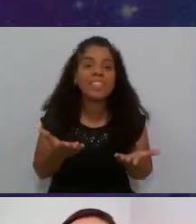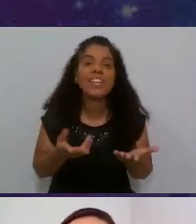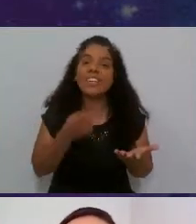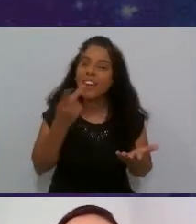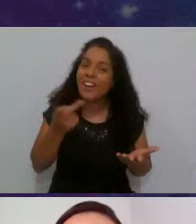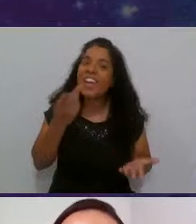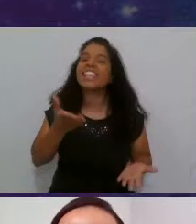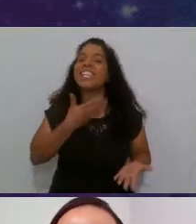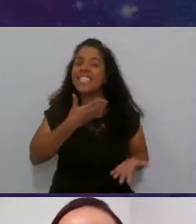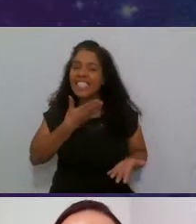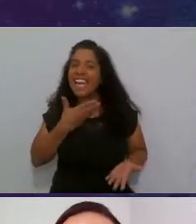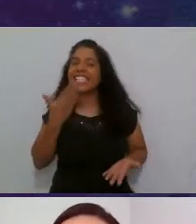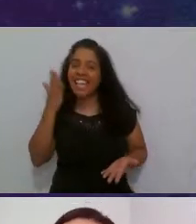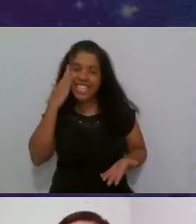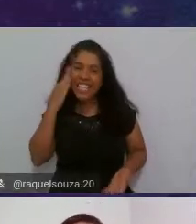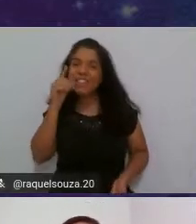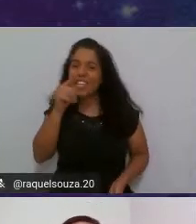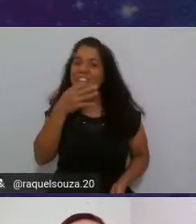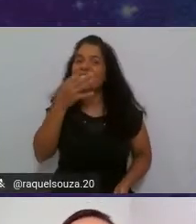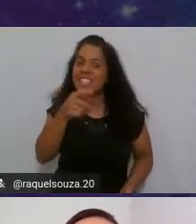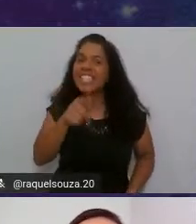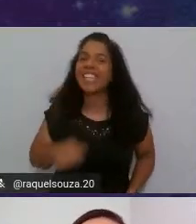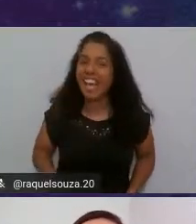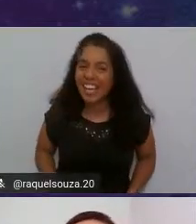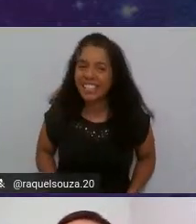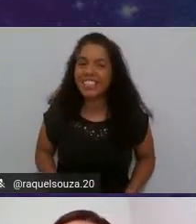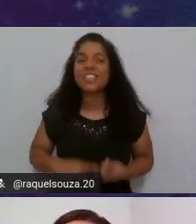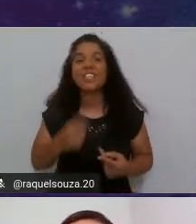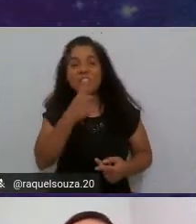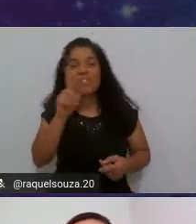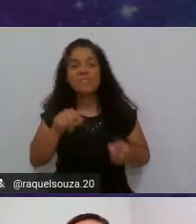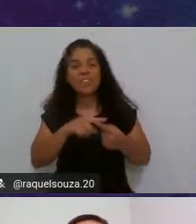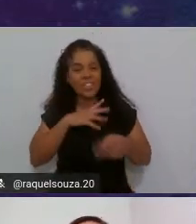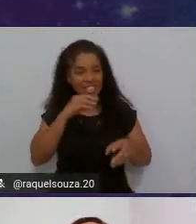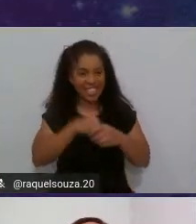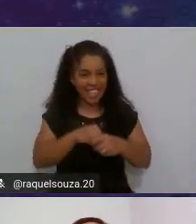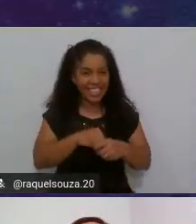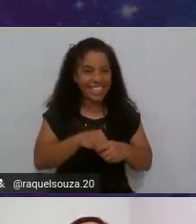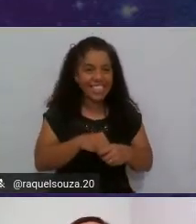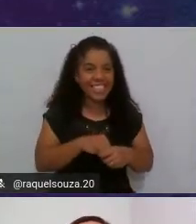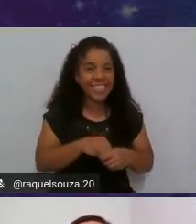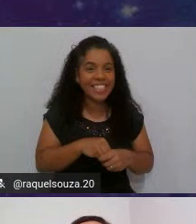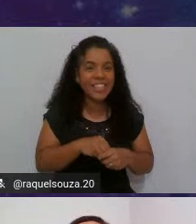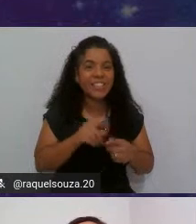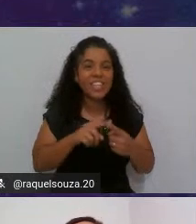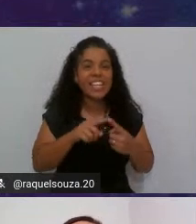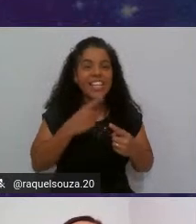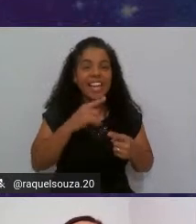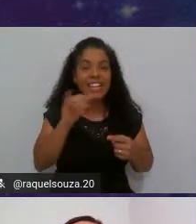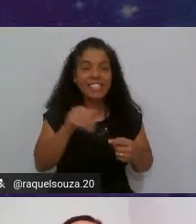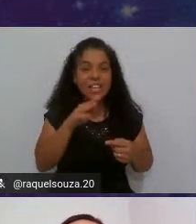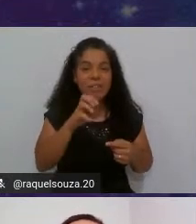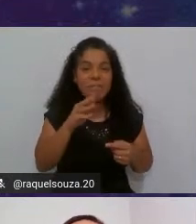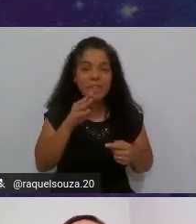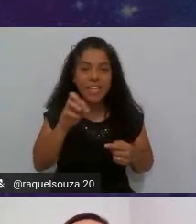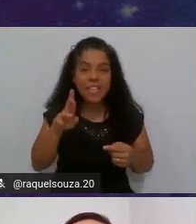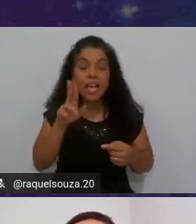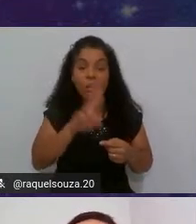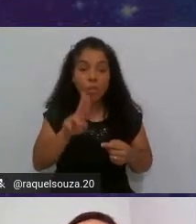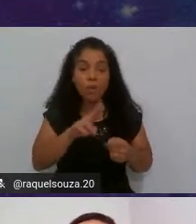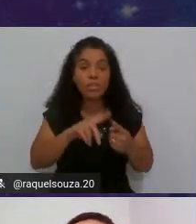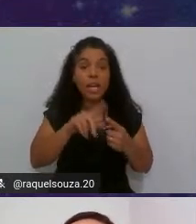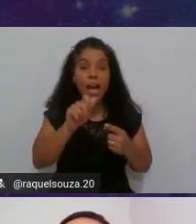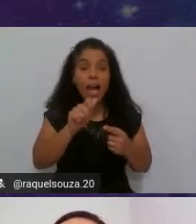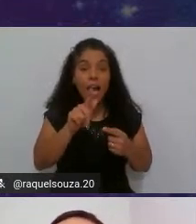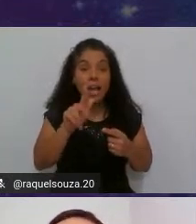chat quero saber o que vocês acham e por último dentro do JMeeter iremos utilizar o Aggregate